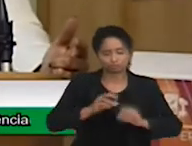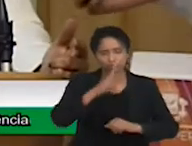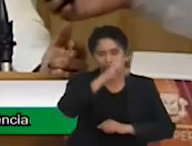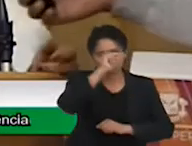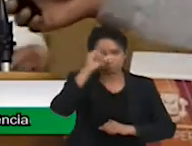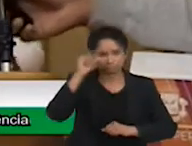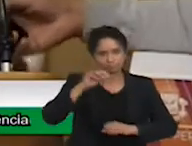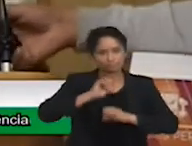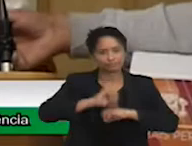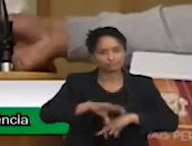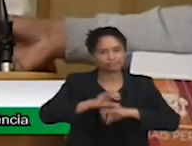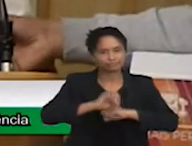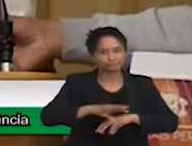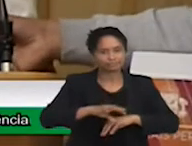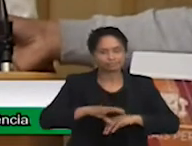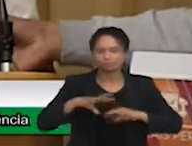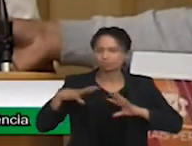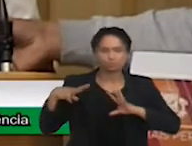e a todos.